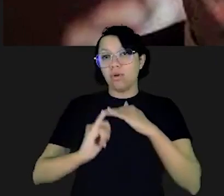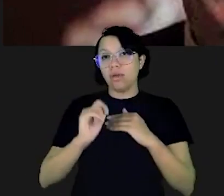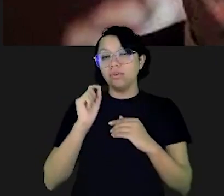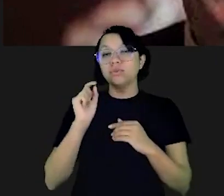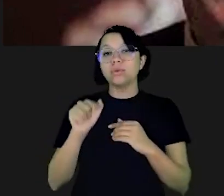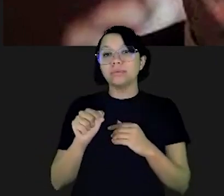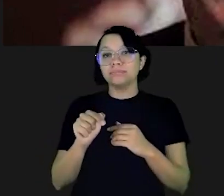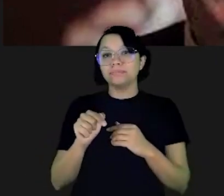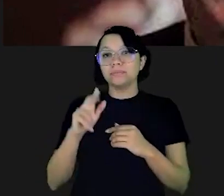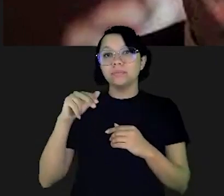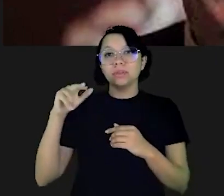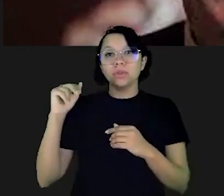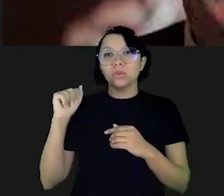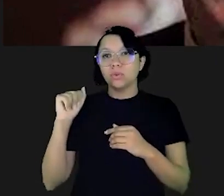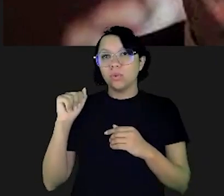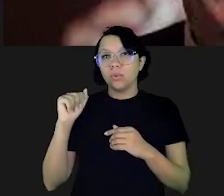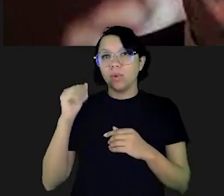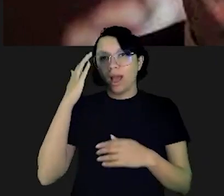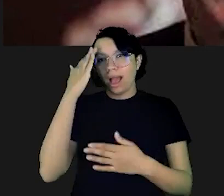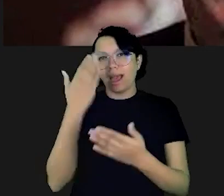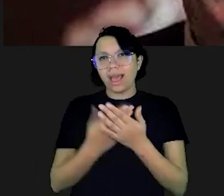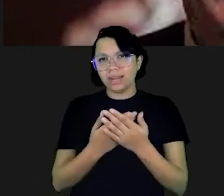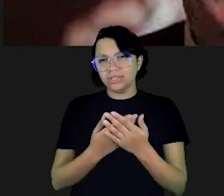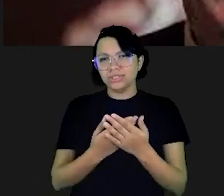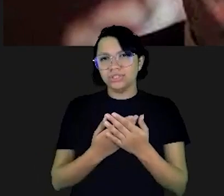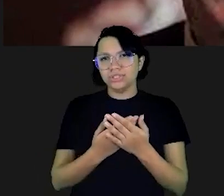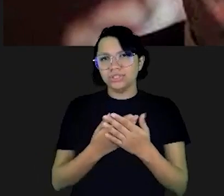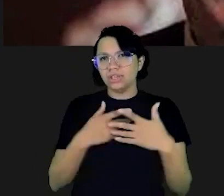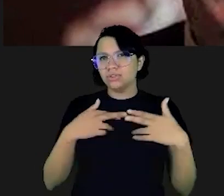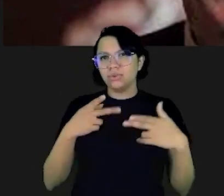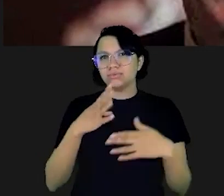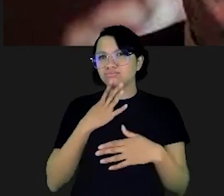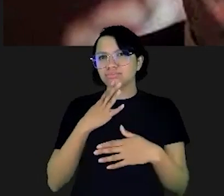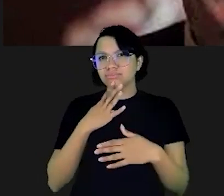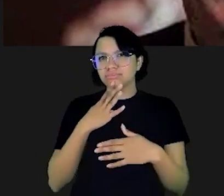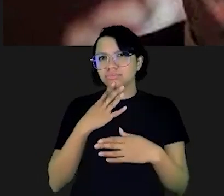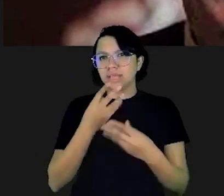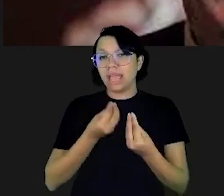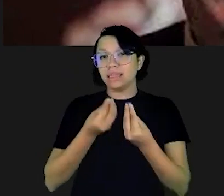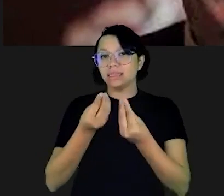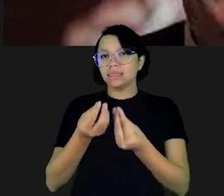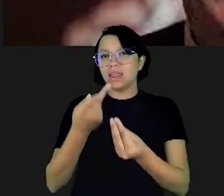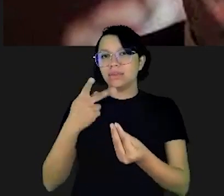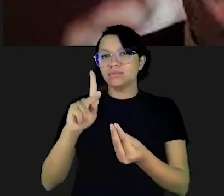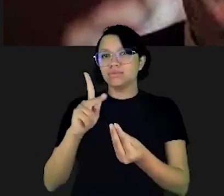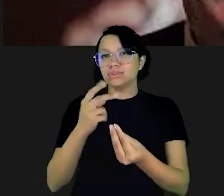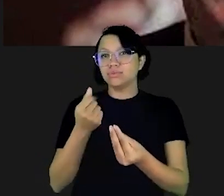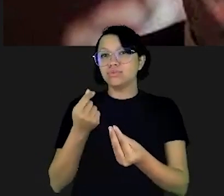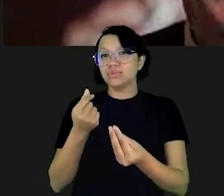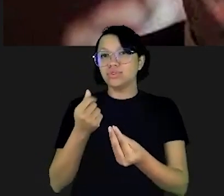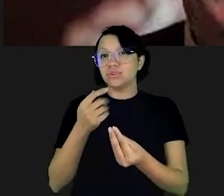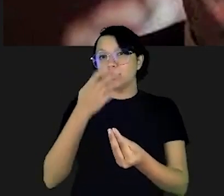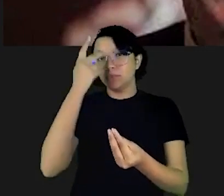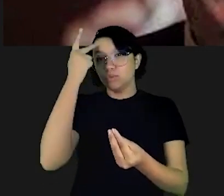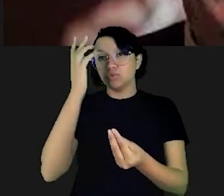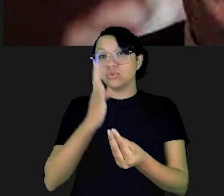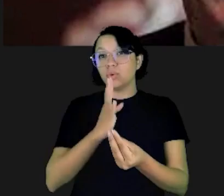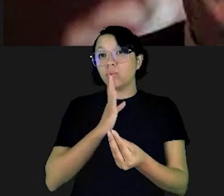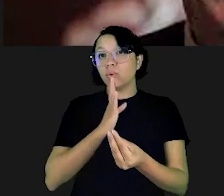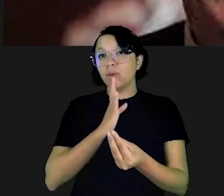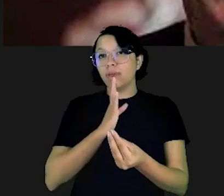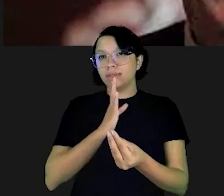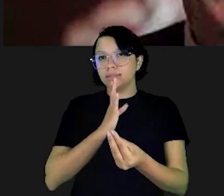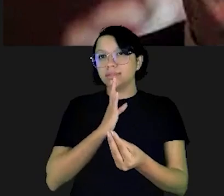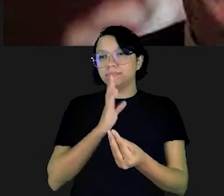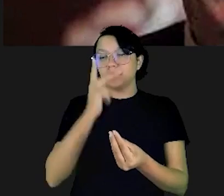muito importante para quem vai investir que é o seguinte, nunca clique naquilo que você não conhece. Entregue o seu dinheiro